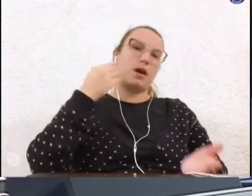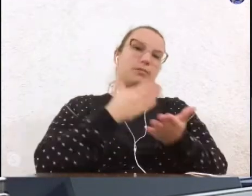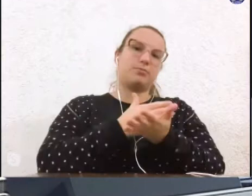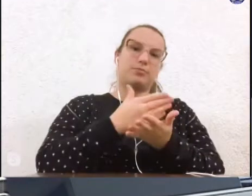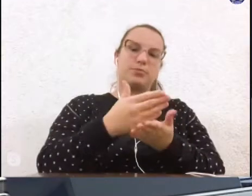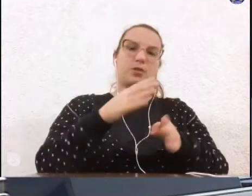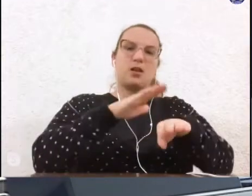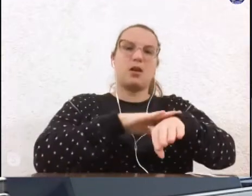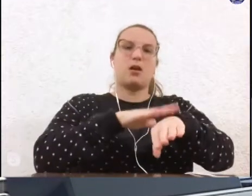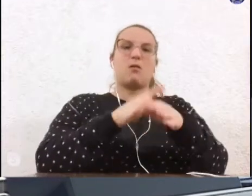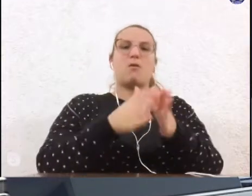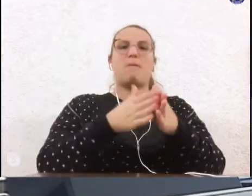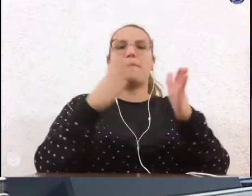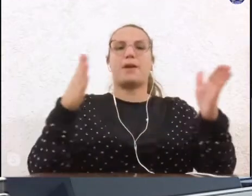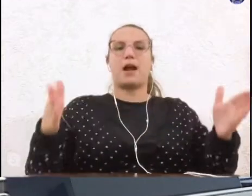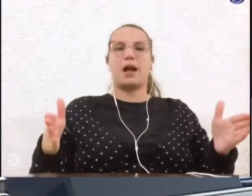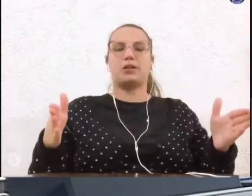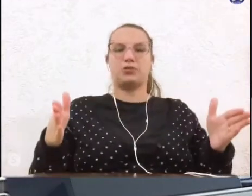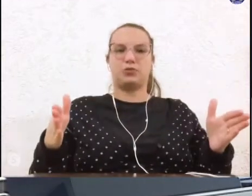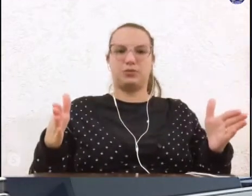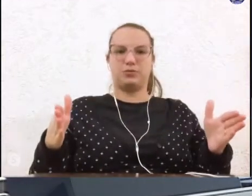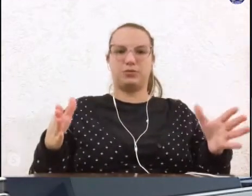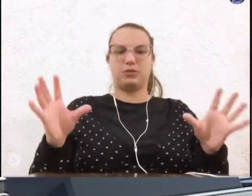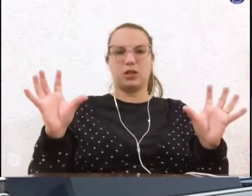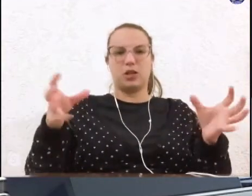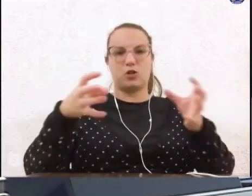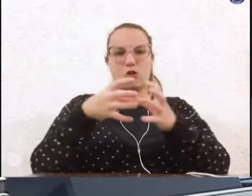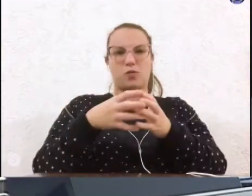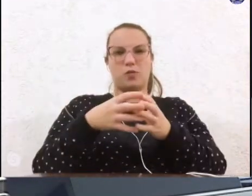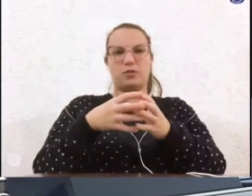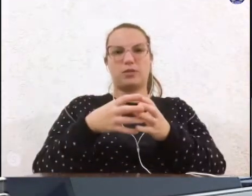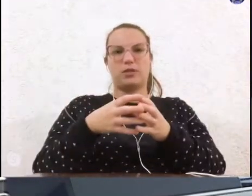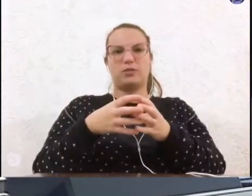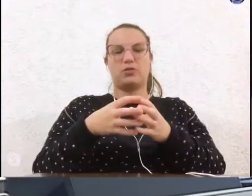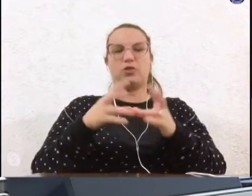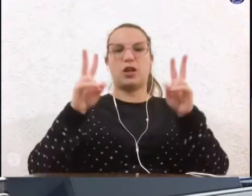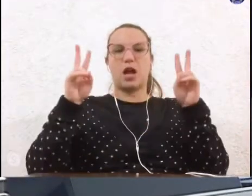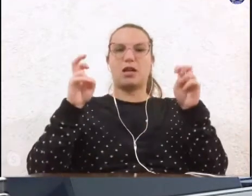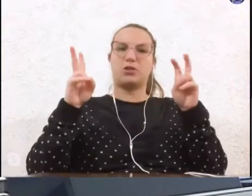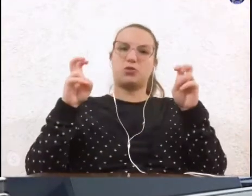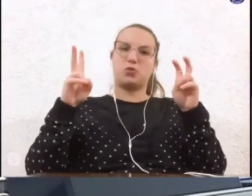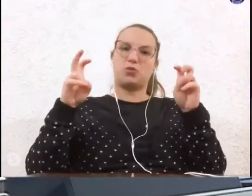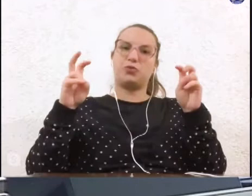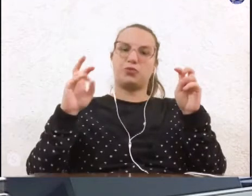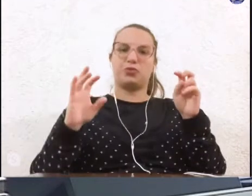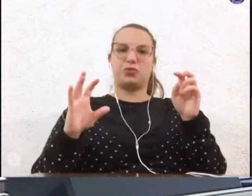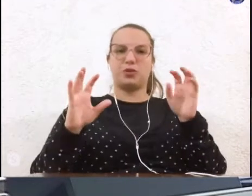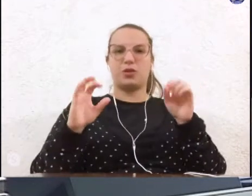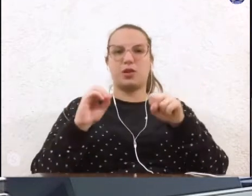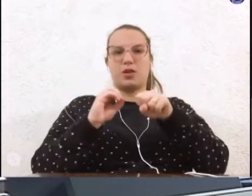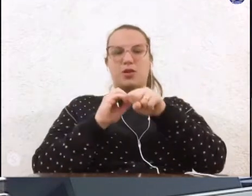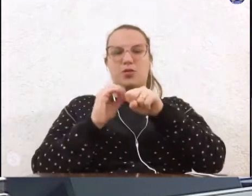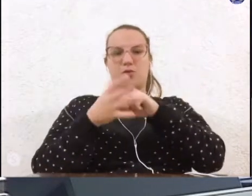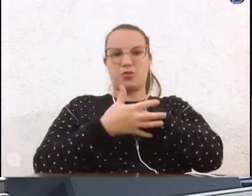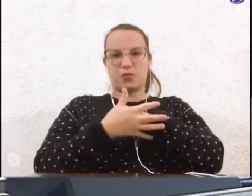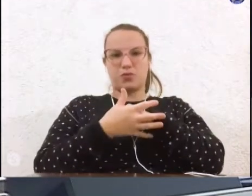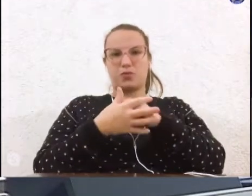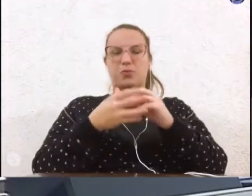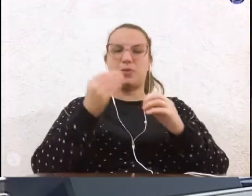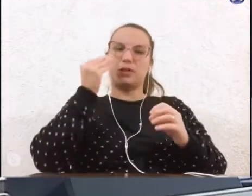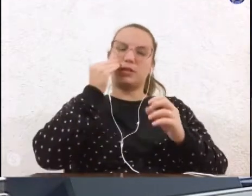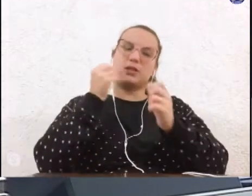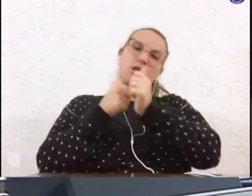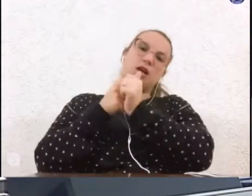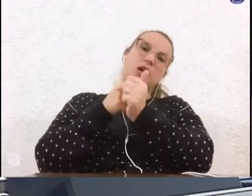funcionamento para que a comissão temporária de assuntos relevantes, com a finalidade de acompanhar e